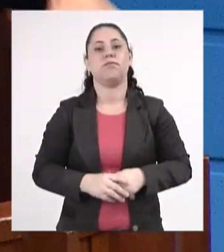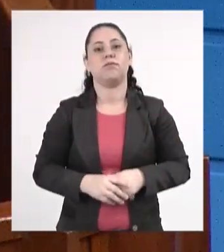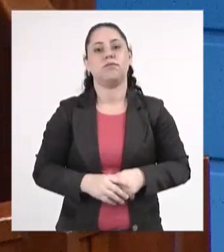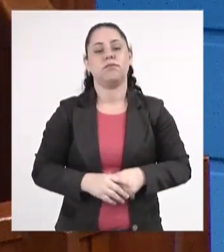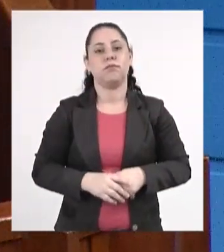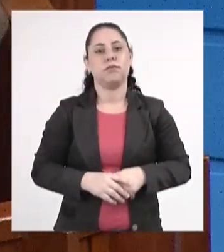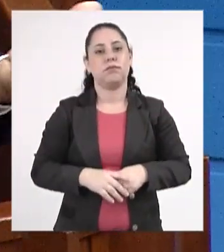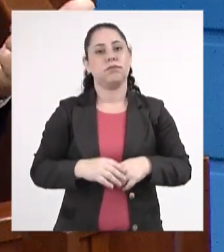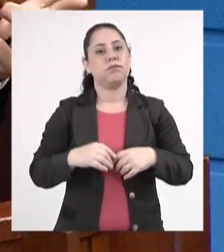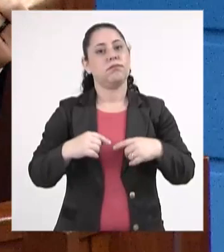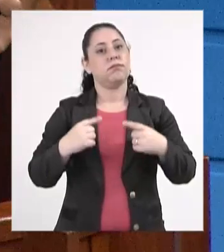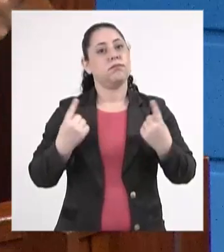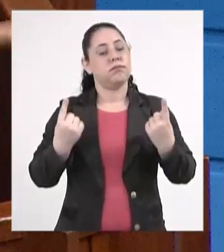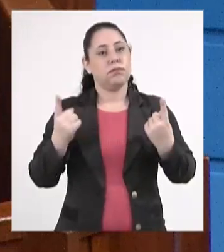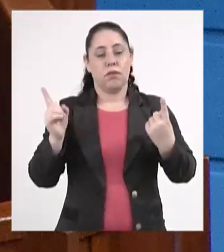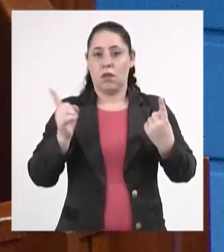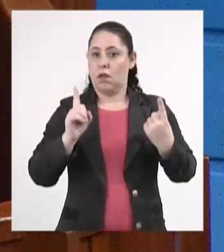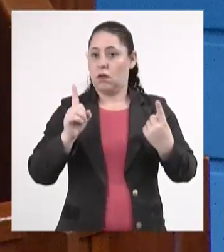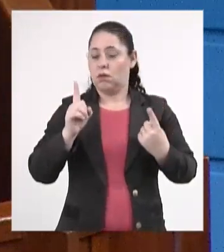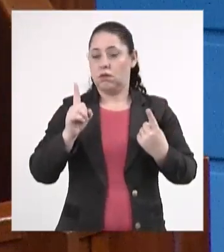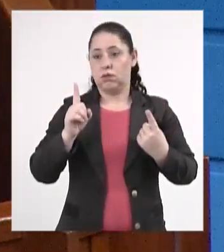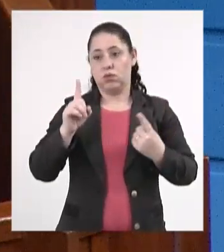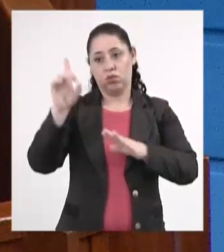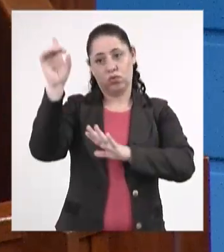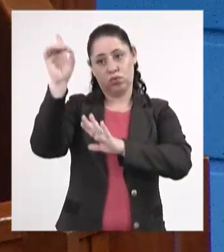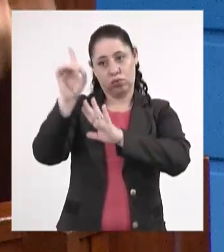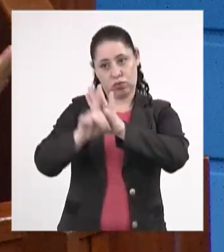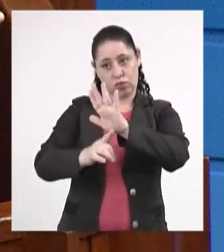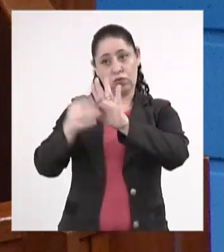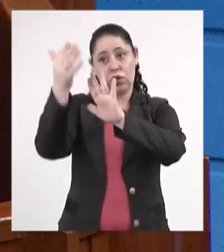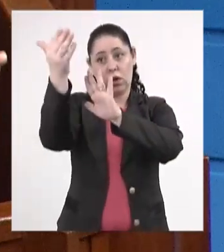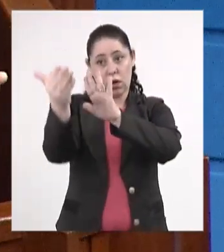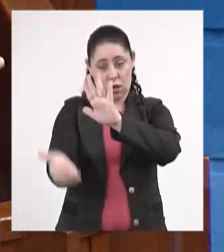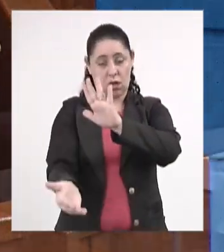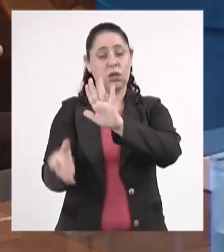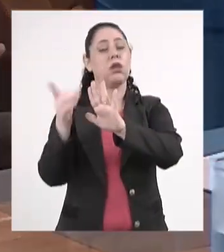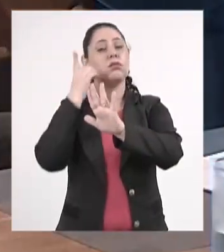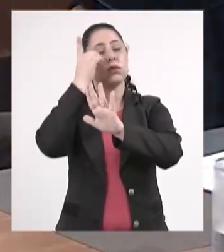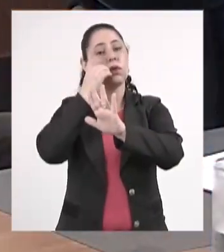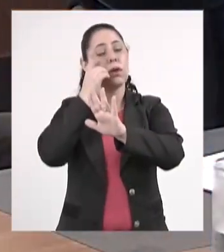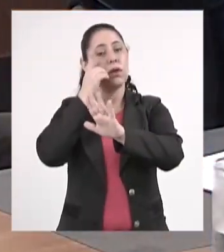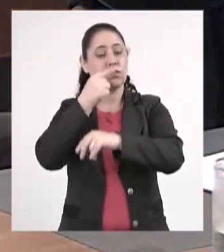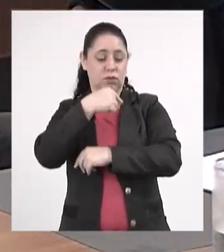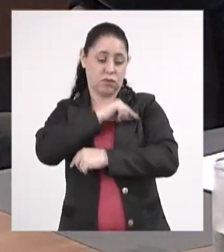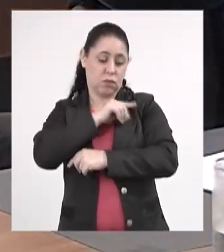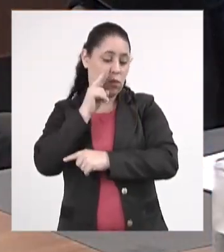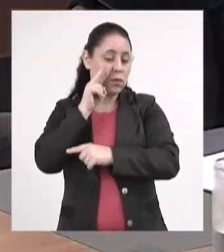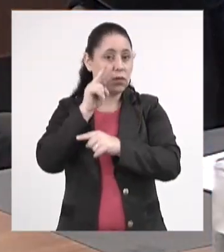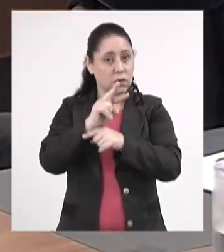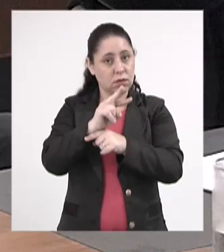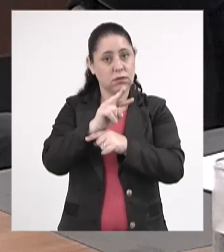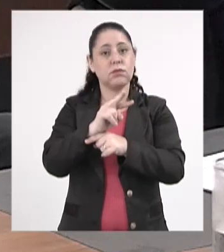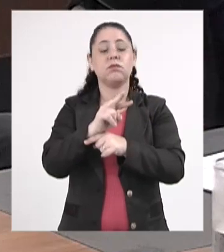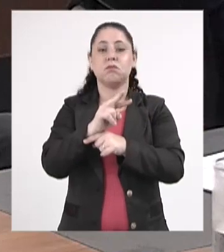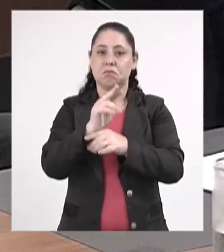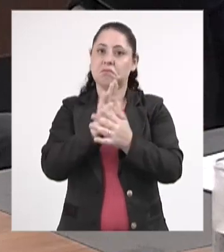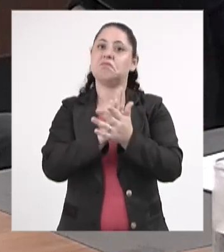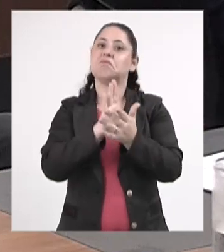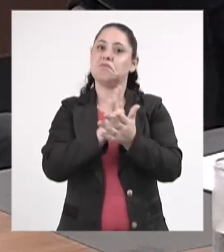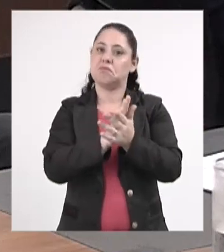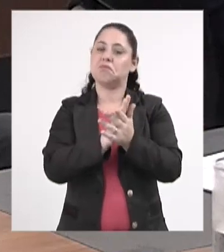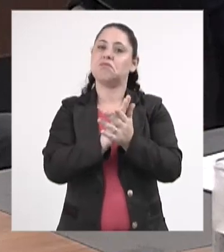assim, não ferindo o direito do deputado de fiscalizar, e nesse sentido, elogio a